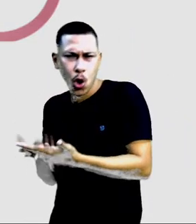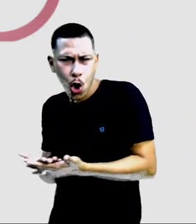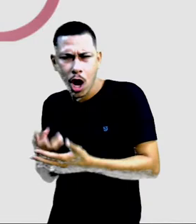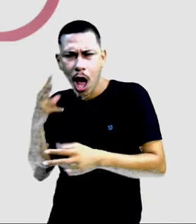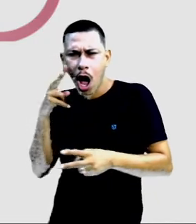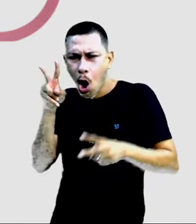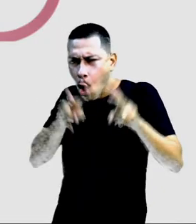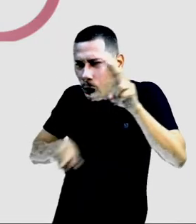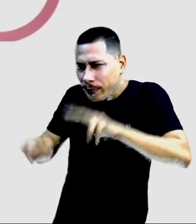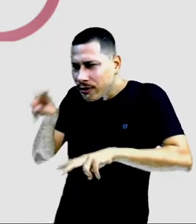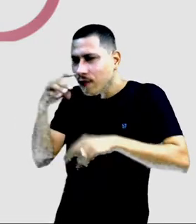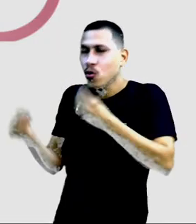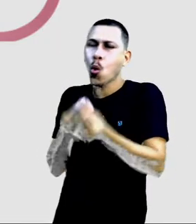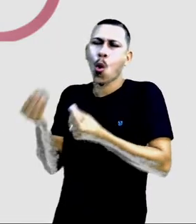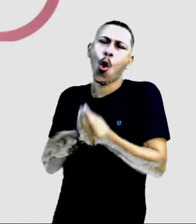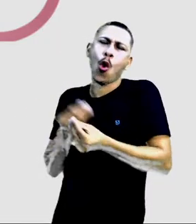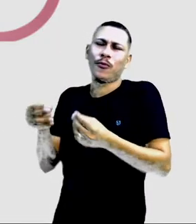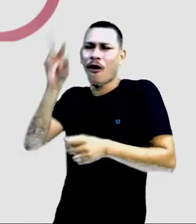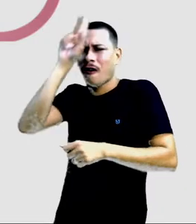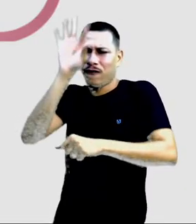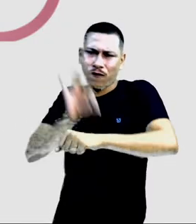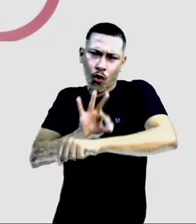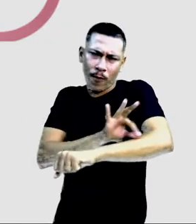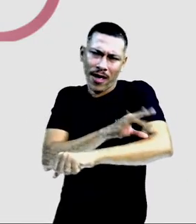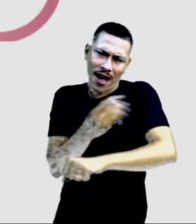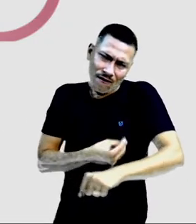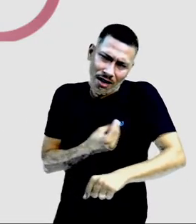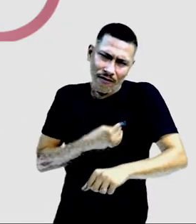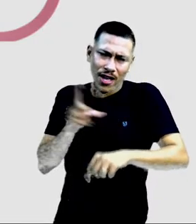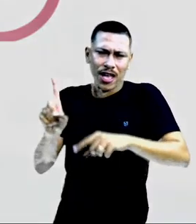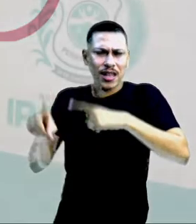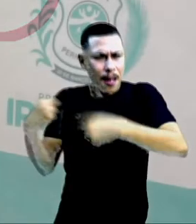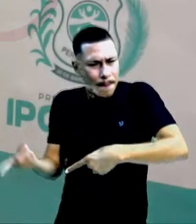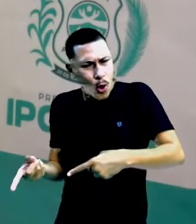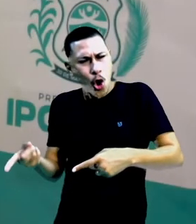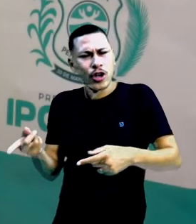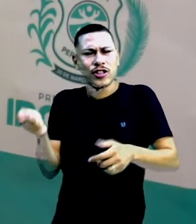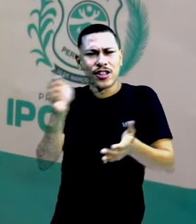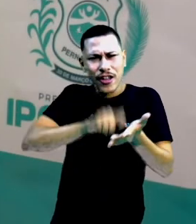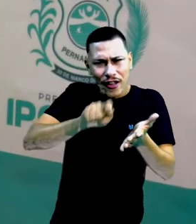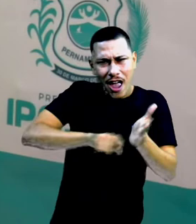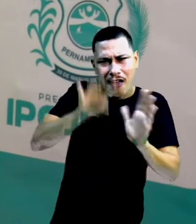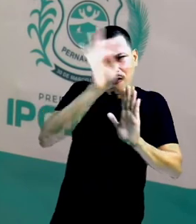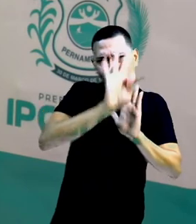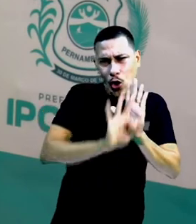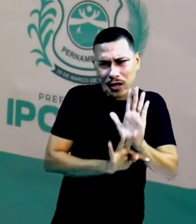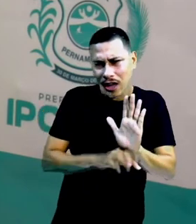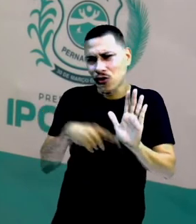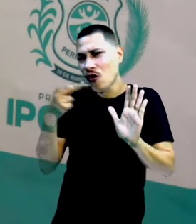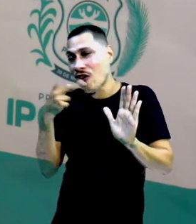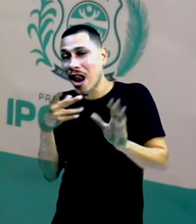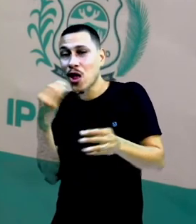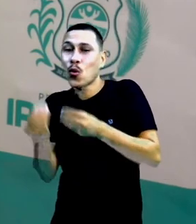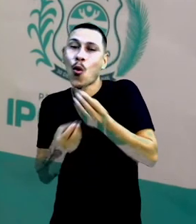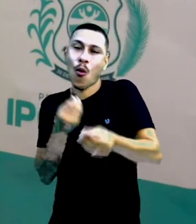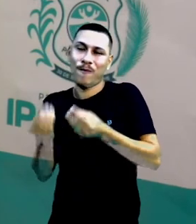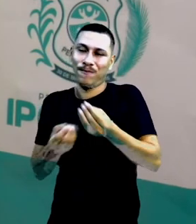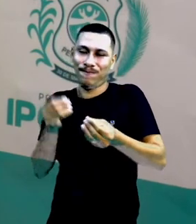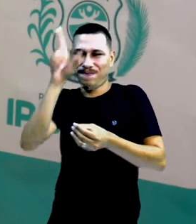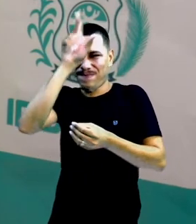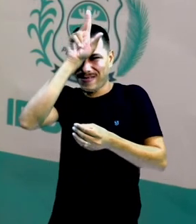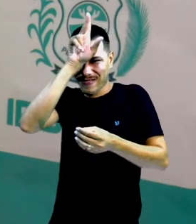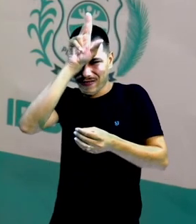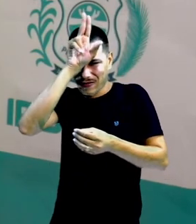e depois faça um relato da sua observação. Esse relato pode ser oral. Assim,